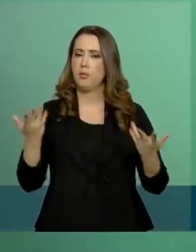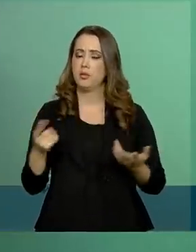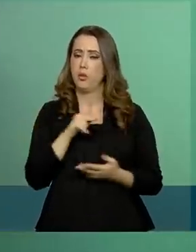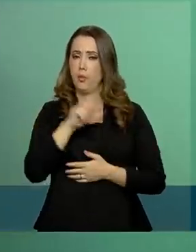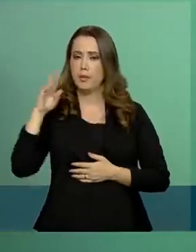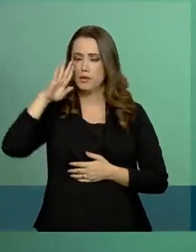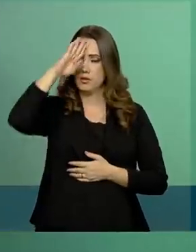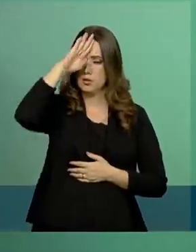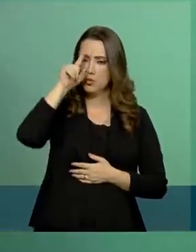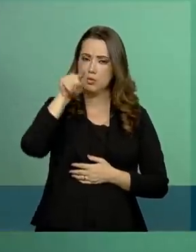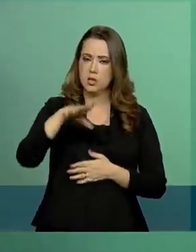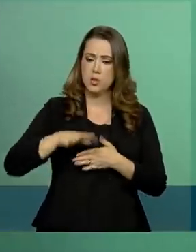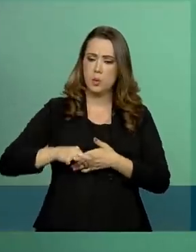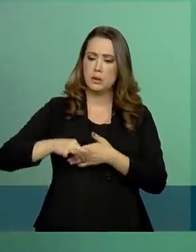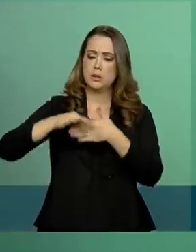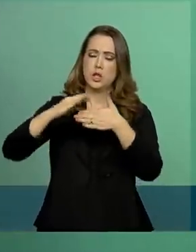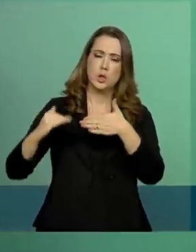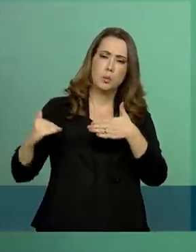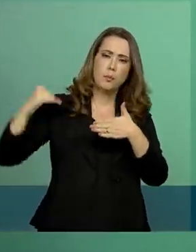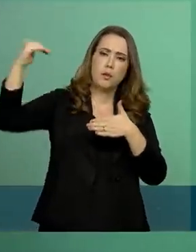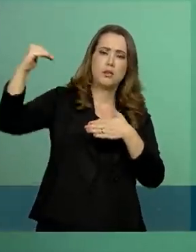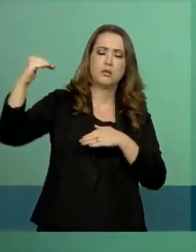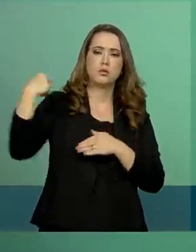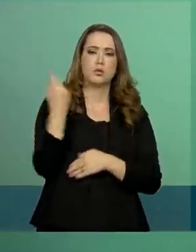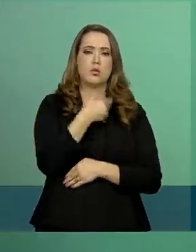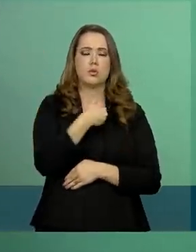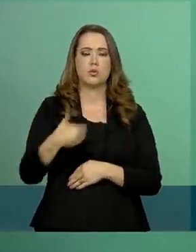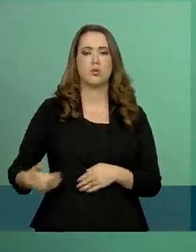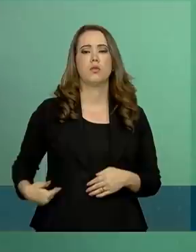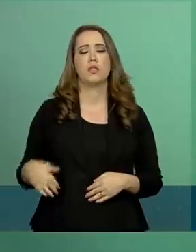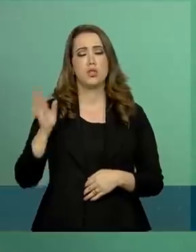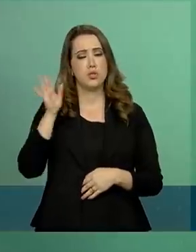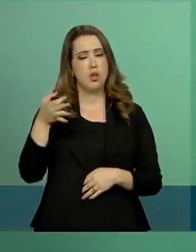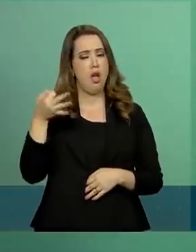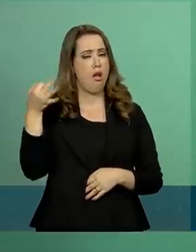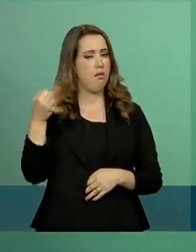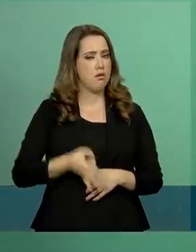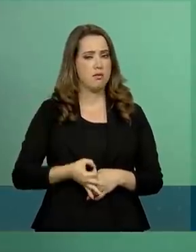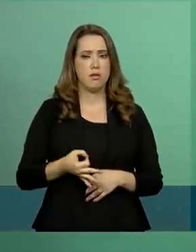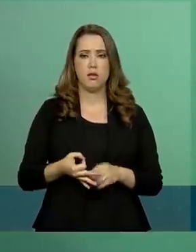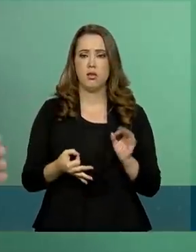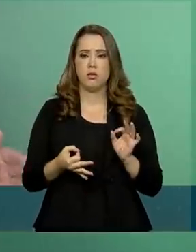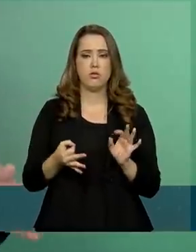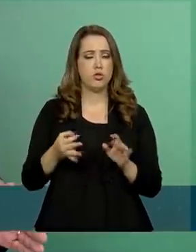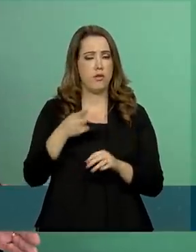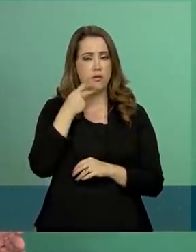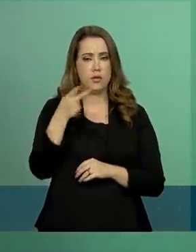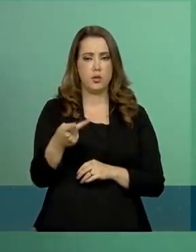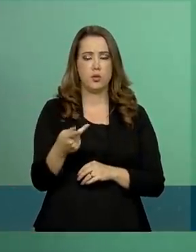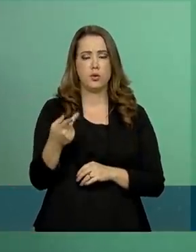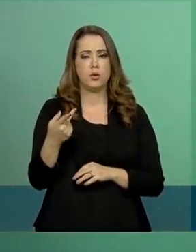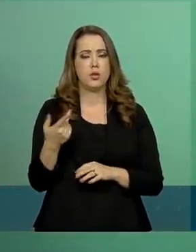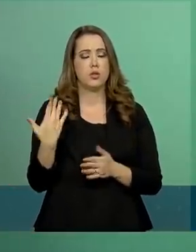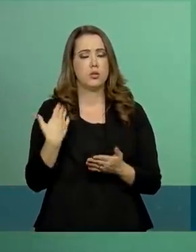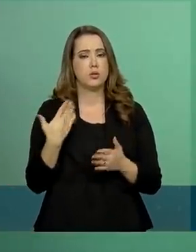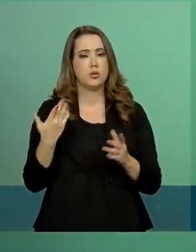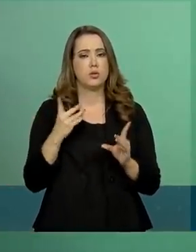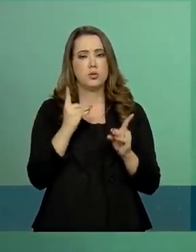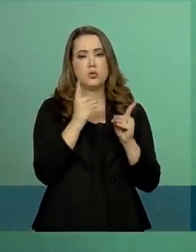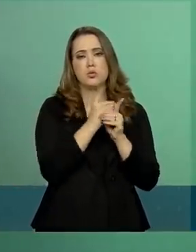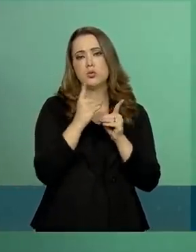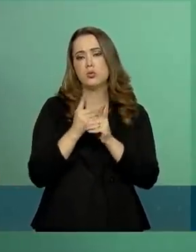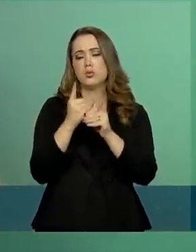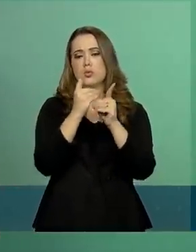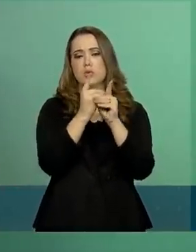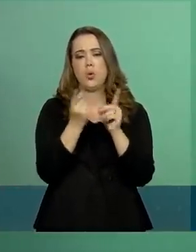como presidente, como líder maior do nosso governo, de pronto já resolveu destacar que encontrava-se